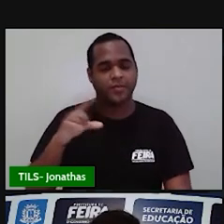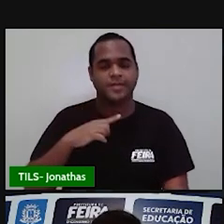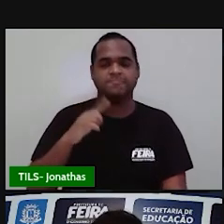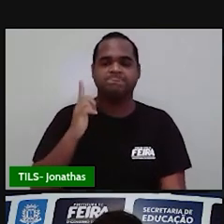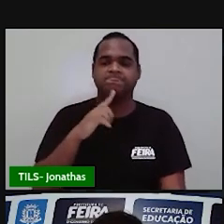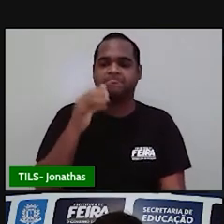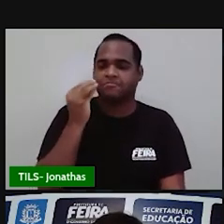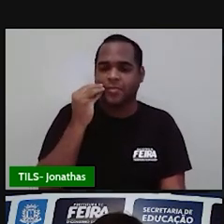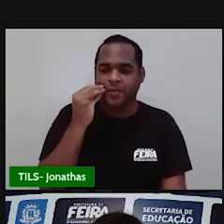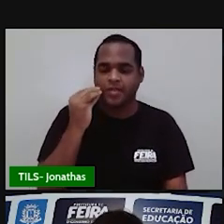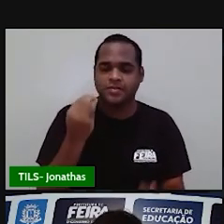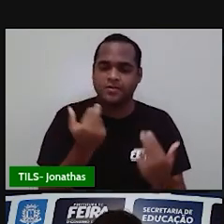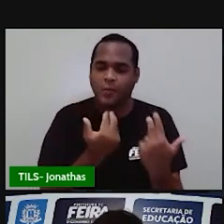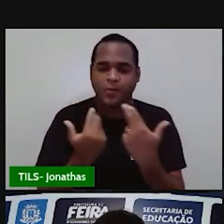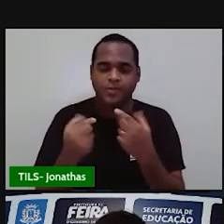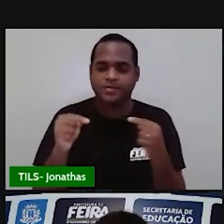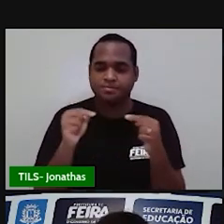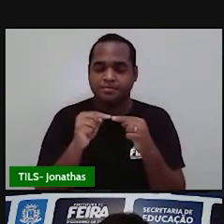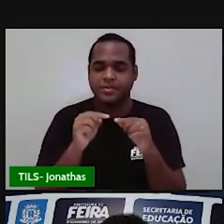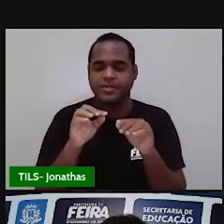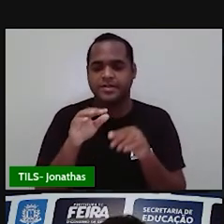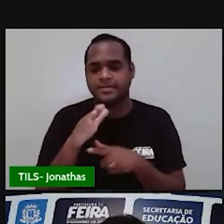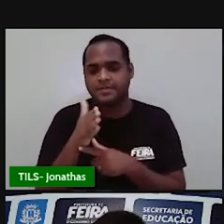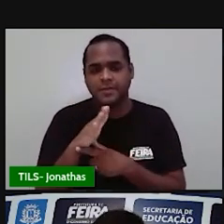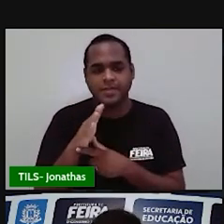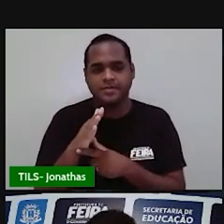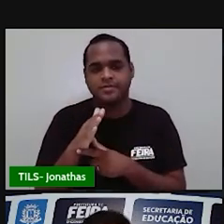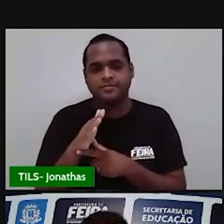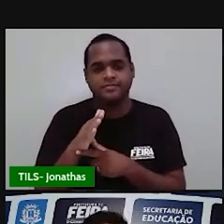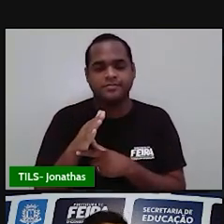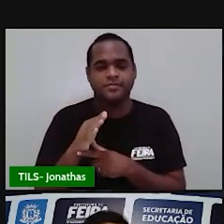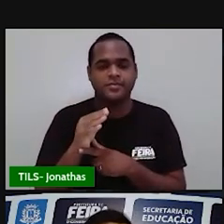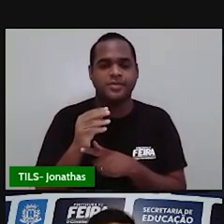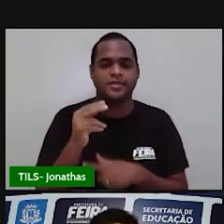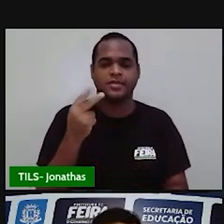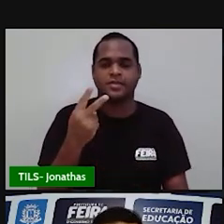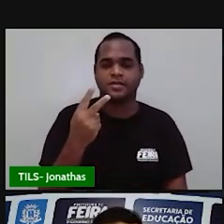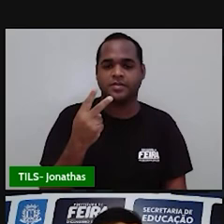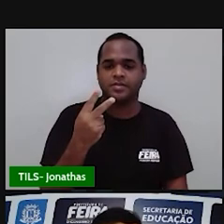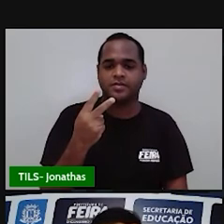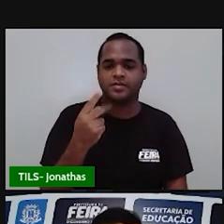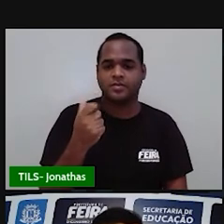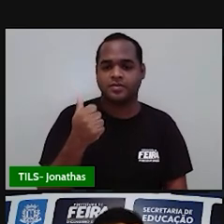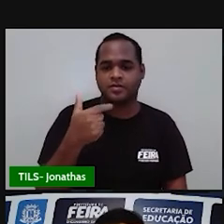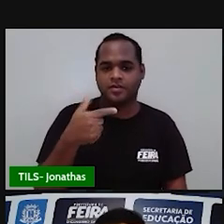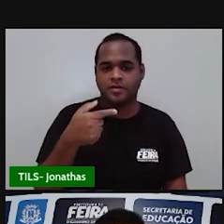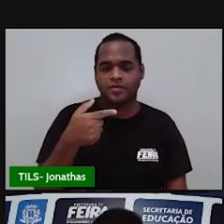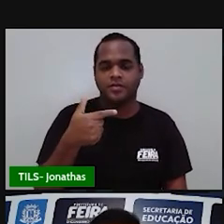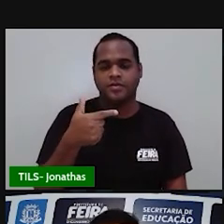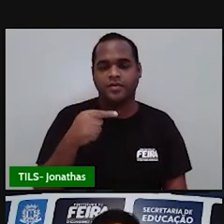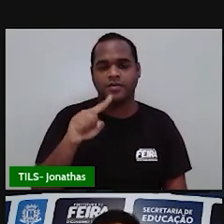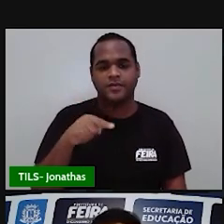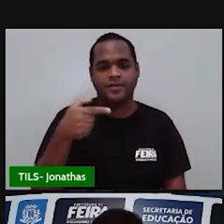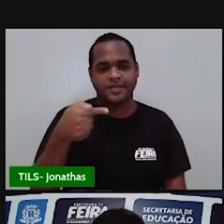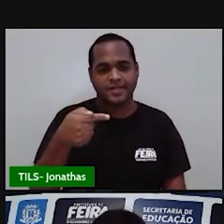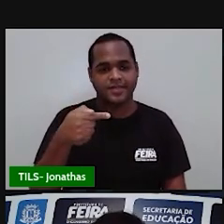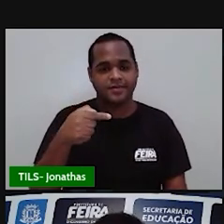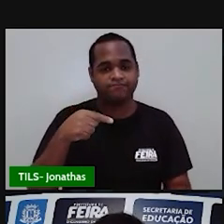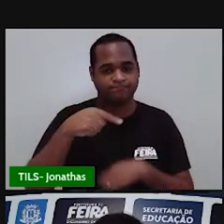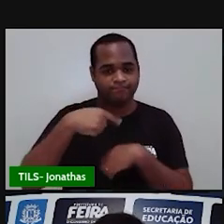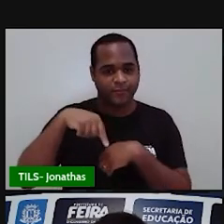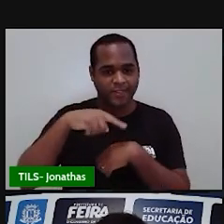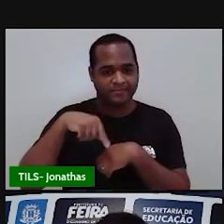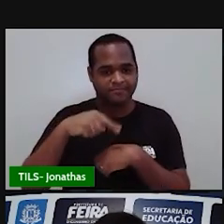gastando igualmente mais ou menos 212,7 kilowatts-hora.